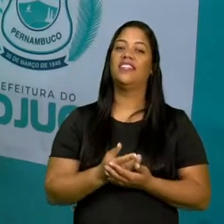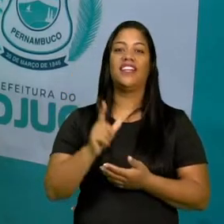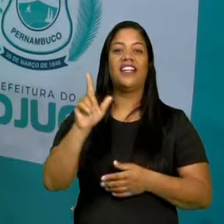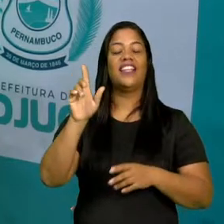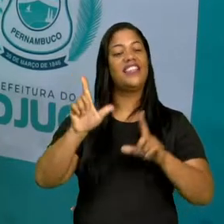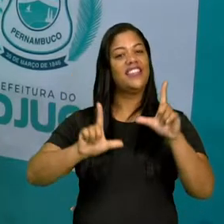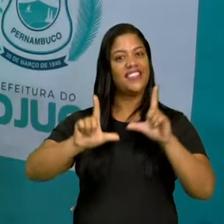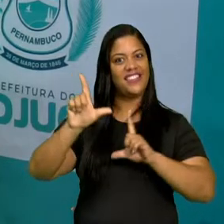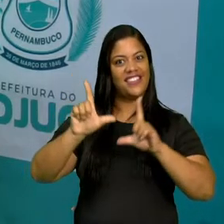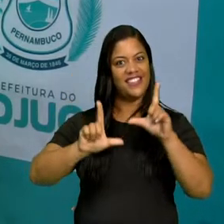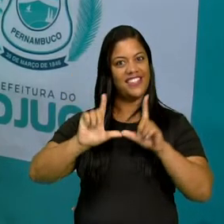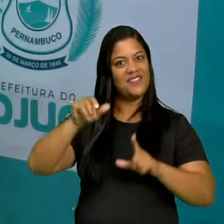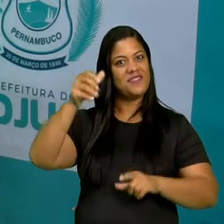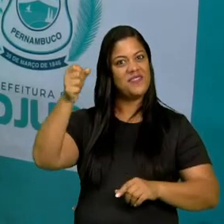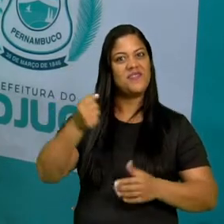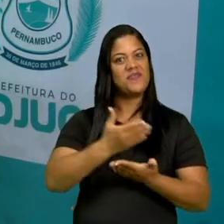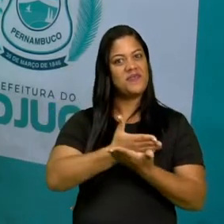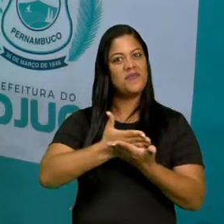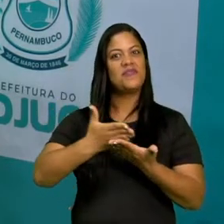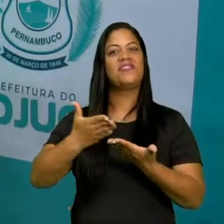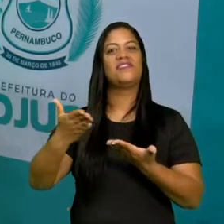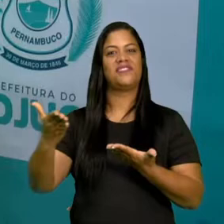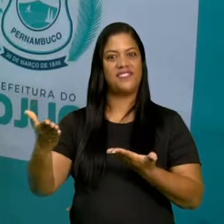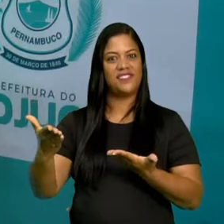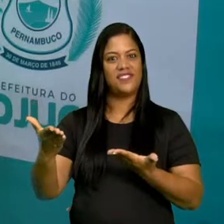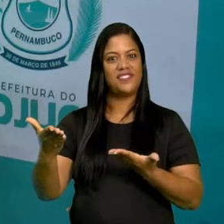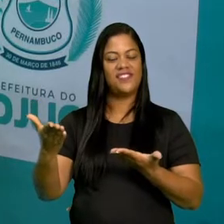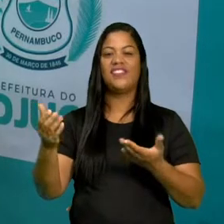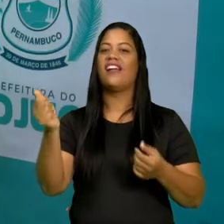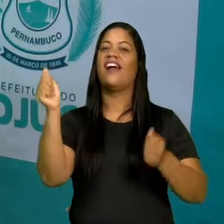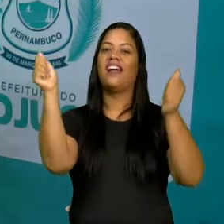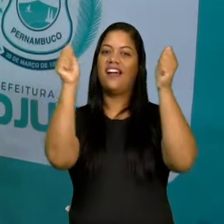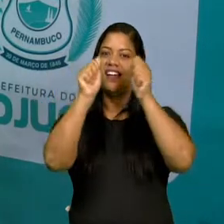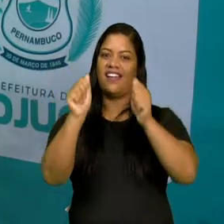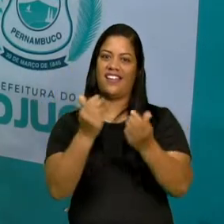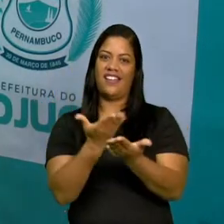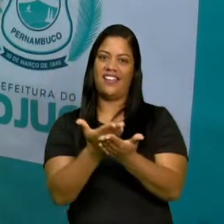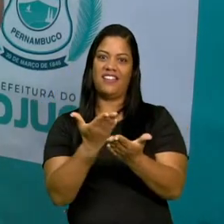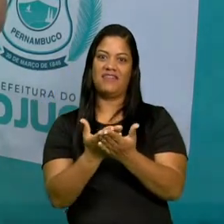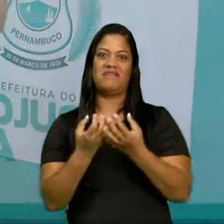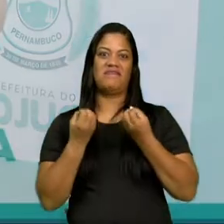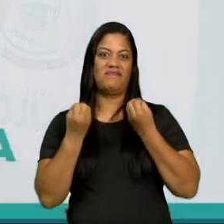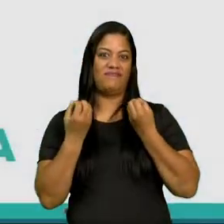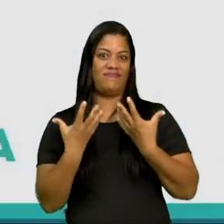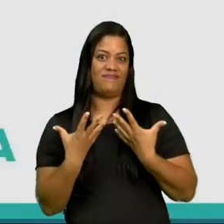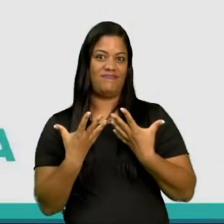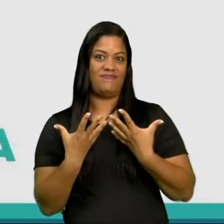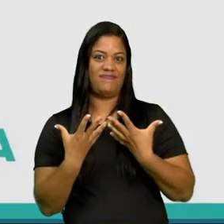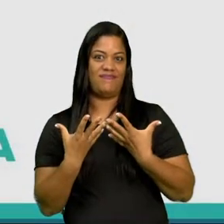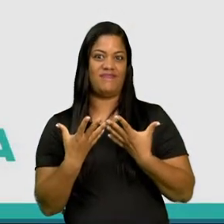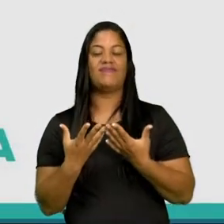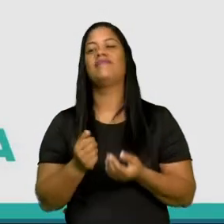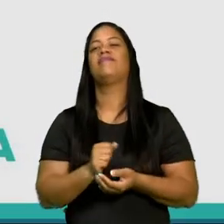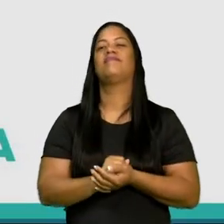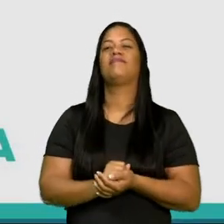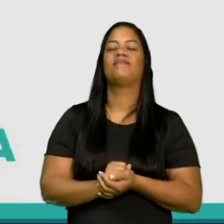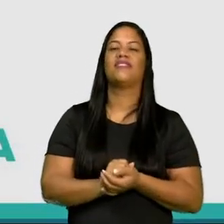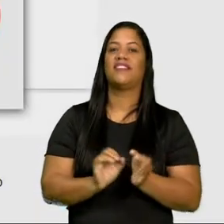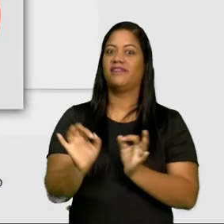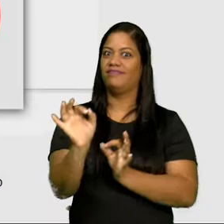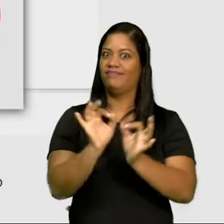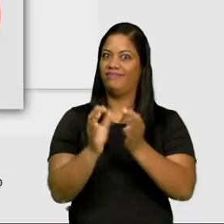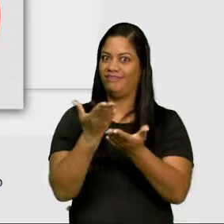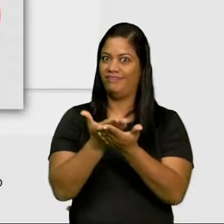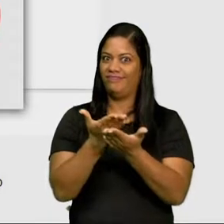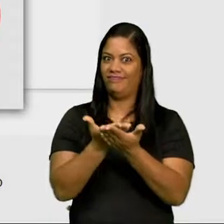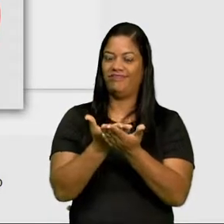Juca começou! Olha a nossa aula de arte como está interessante! Formas abstratas e figurativas. Vamos